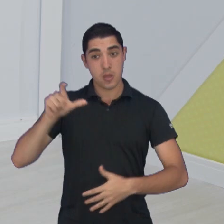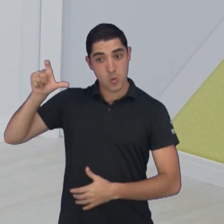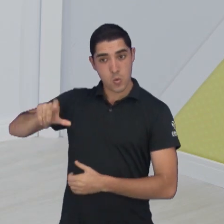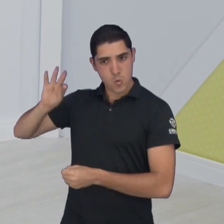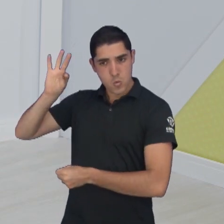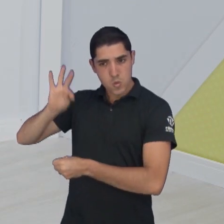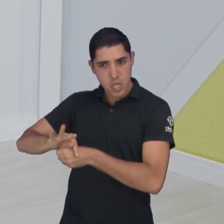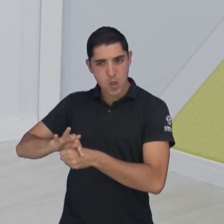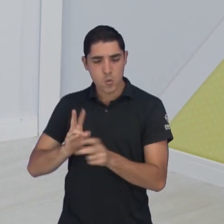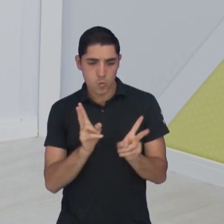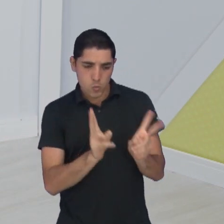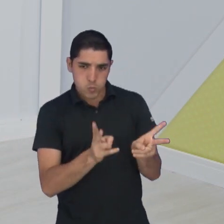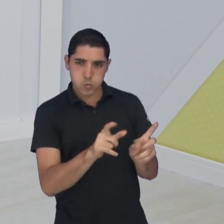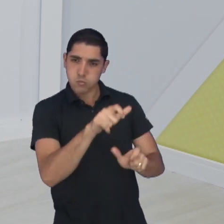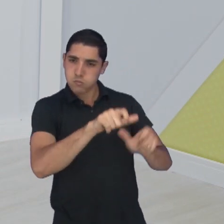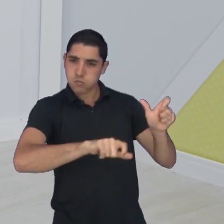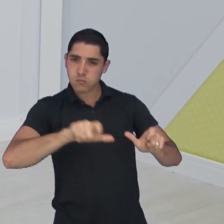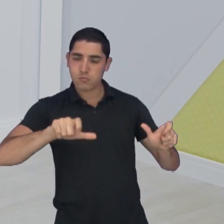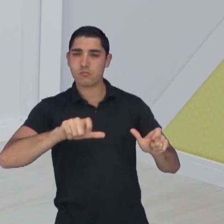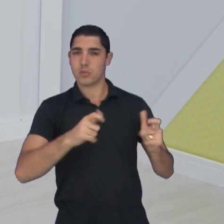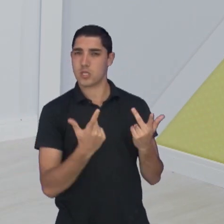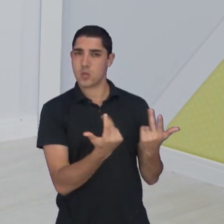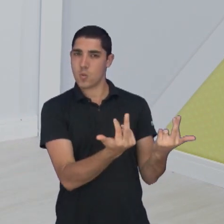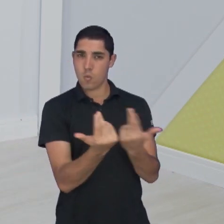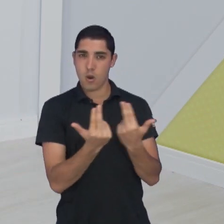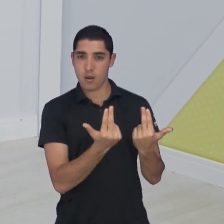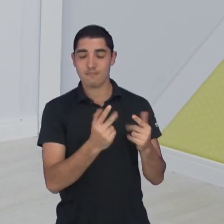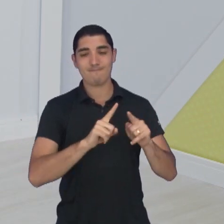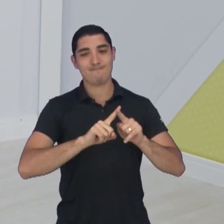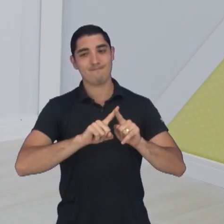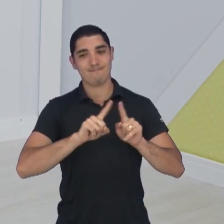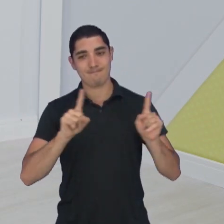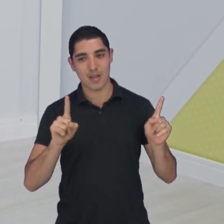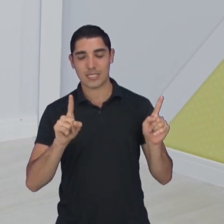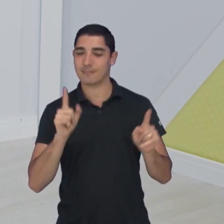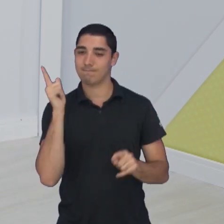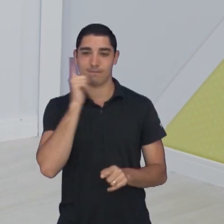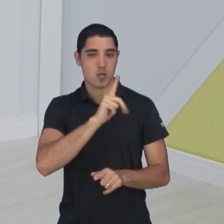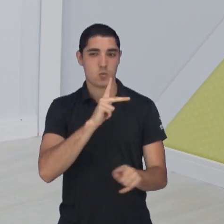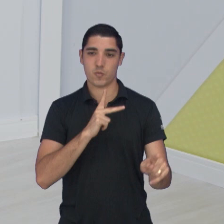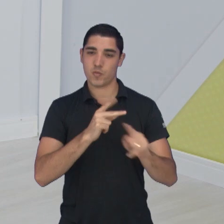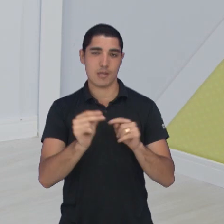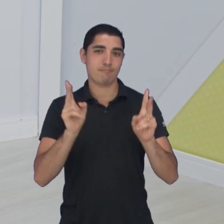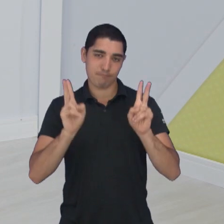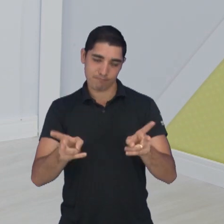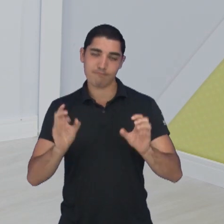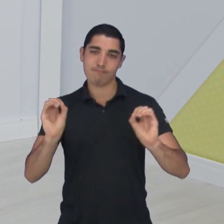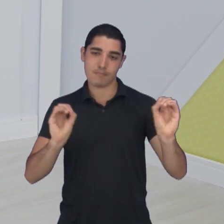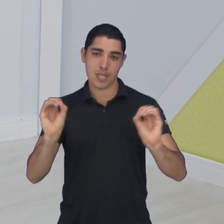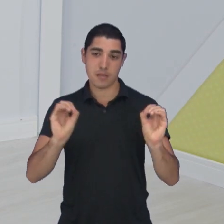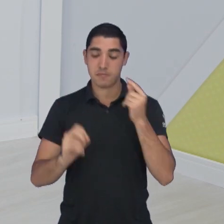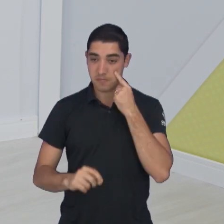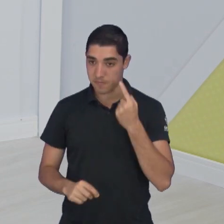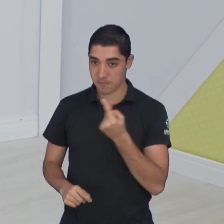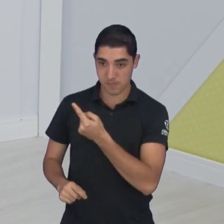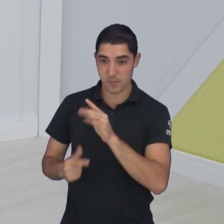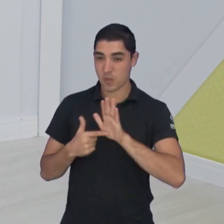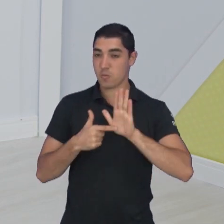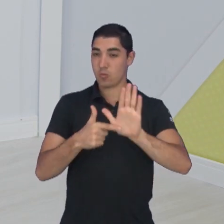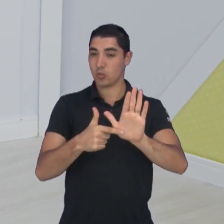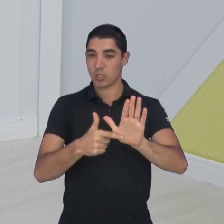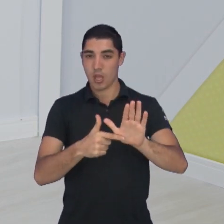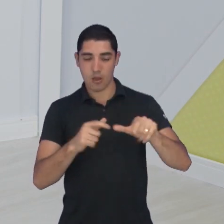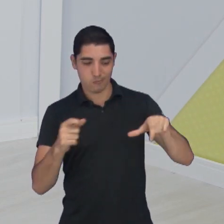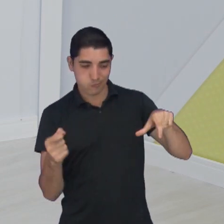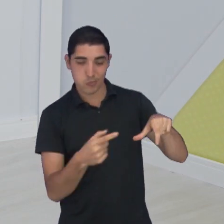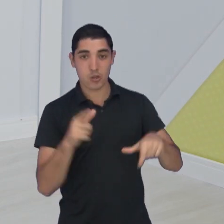poupou ninguém, colocou força máxima para tentar a vitória, mas não saiu do 0 a 0. Vamos ver os melhores momentos do jogo na